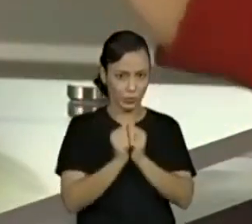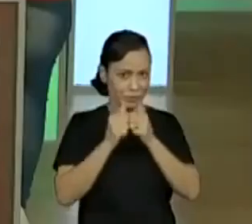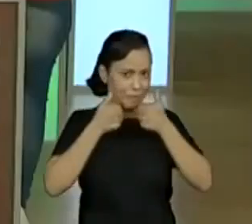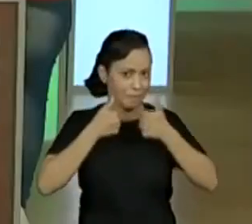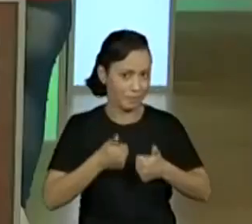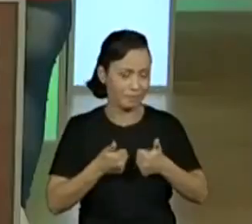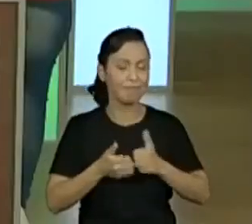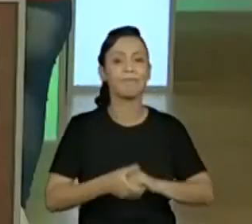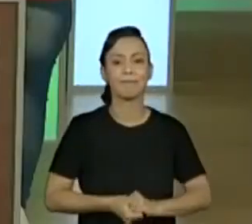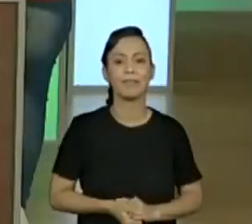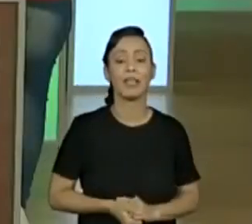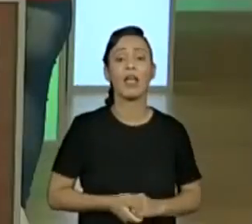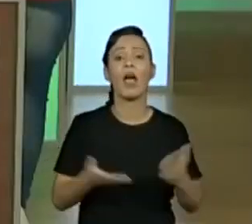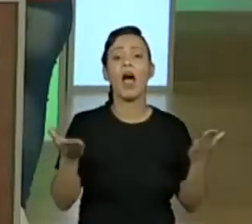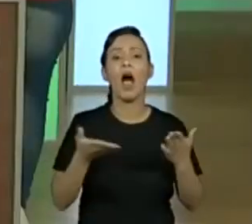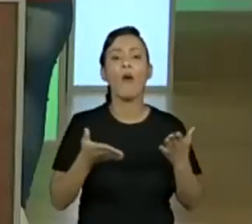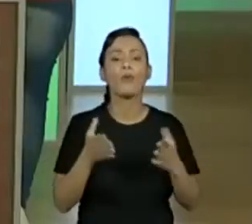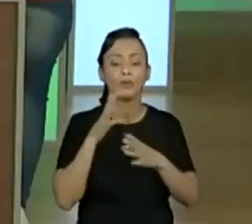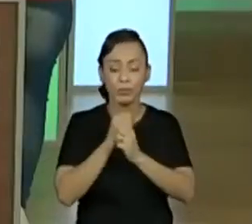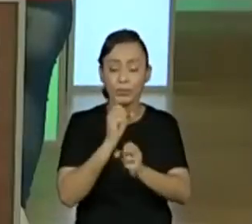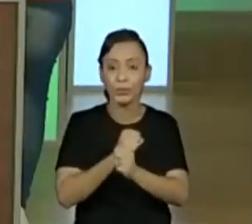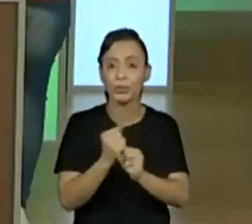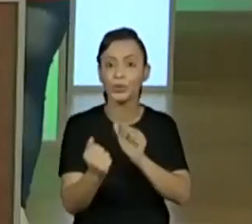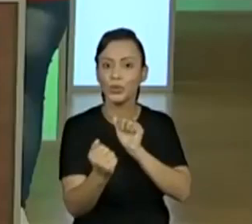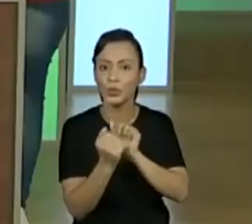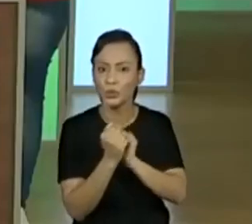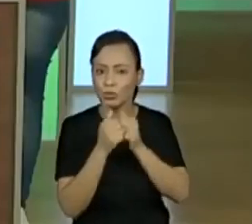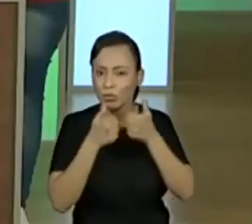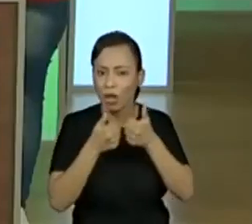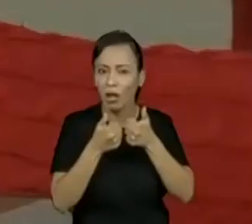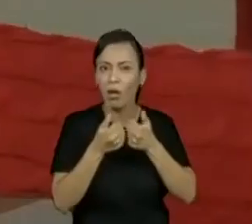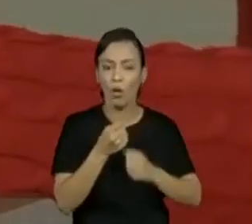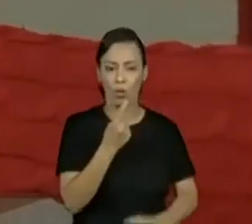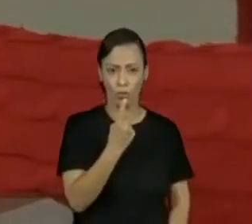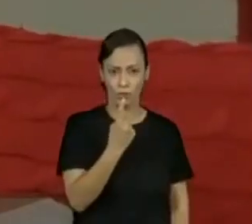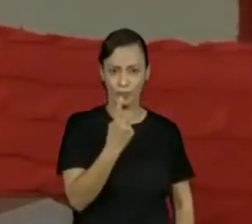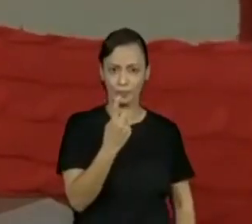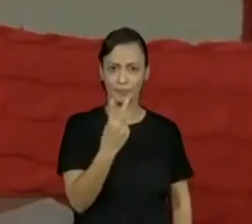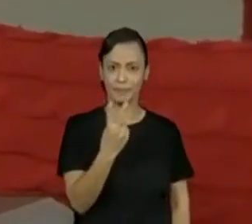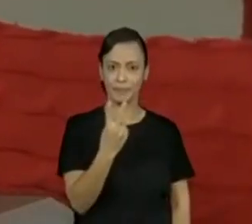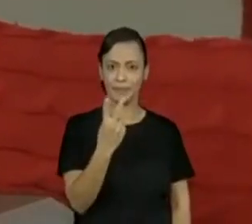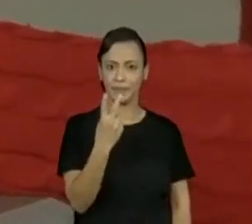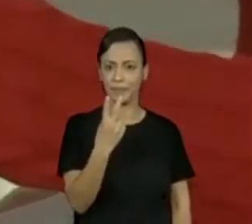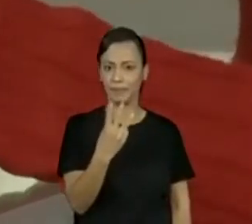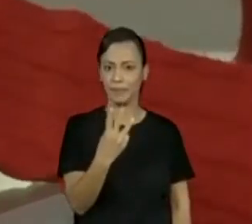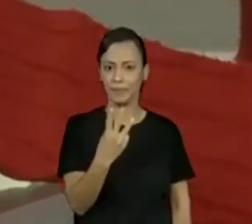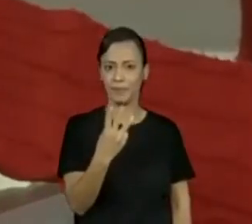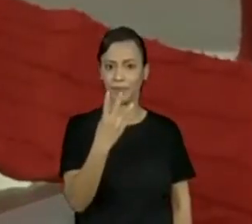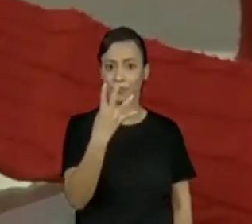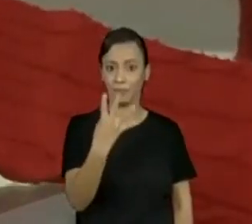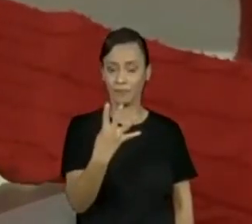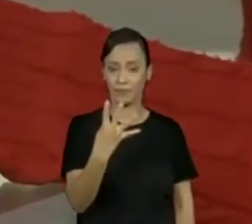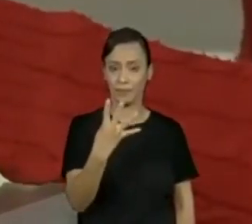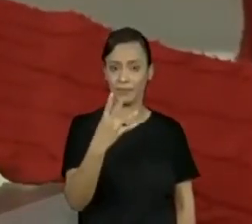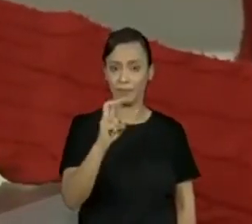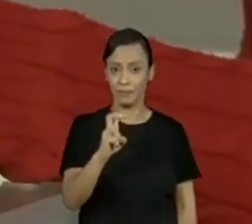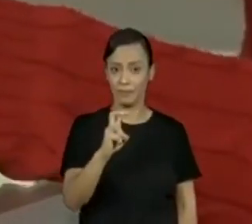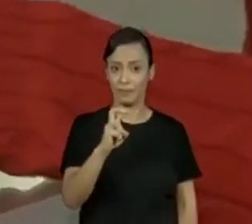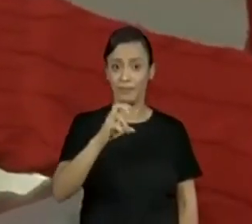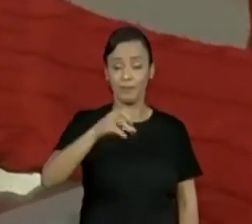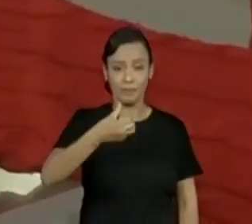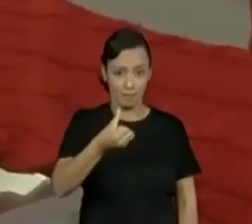vai contar. Então, você acha difícil? Então, vamos contar desde o início. Um, dois, três, quatro,